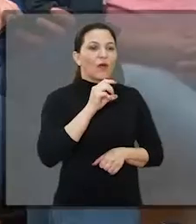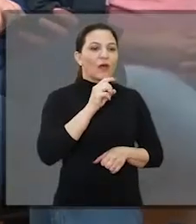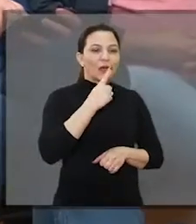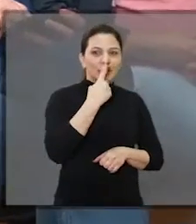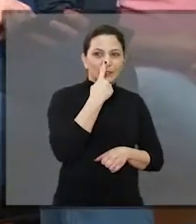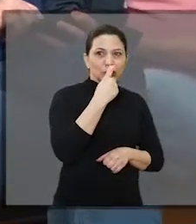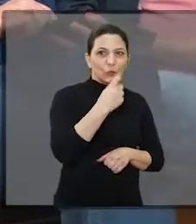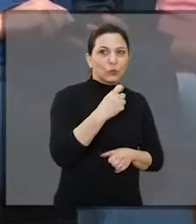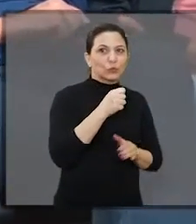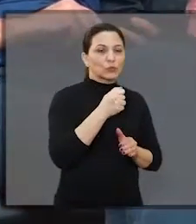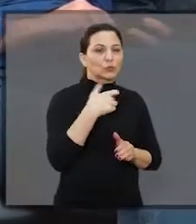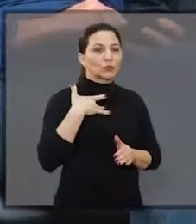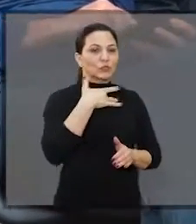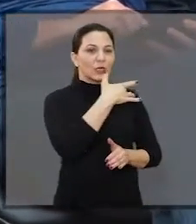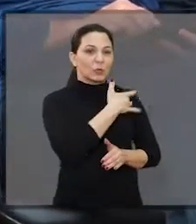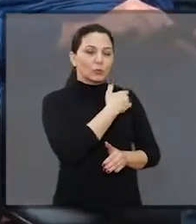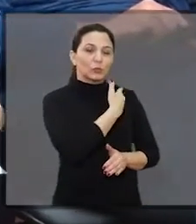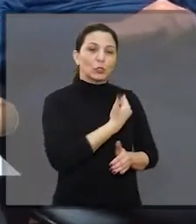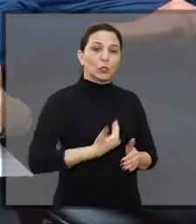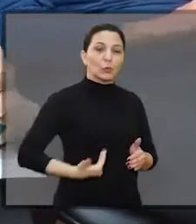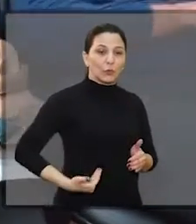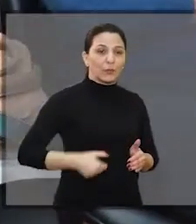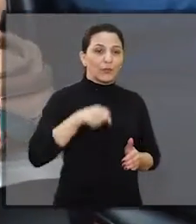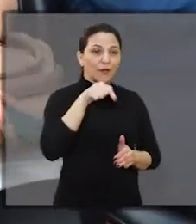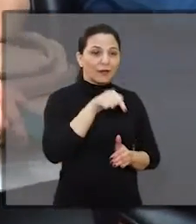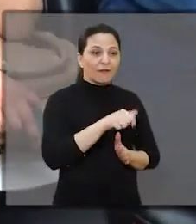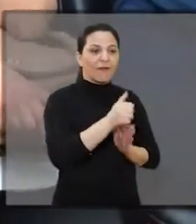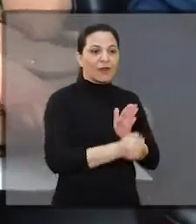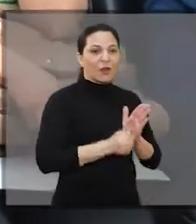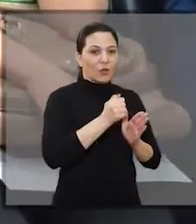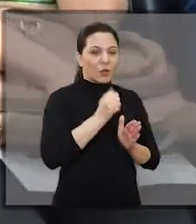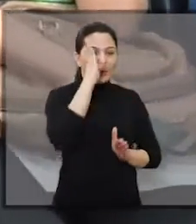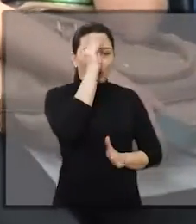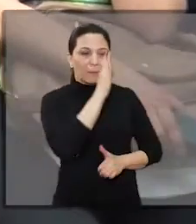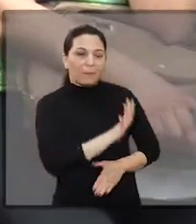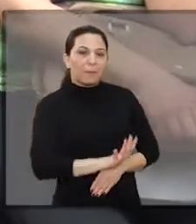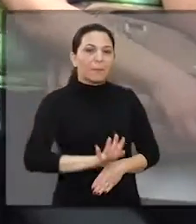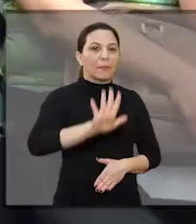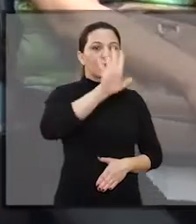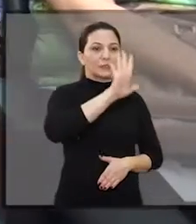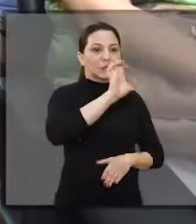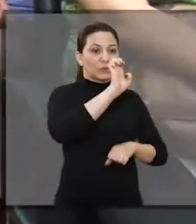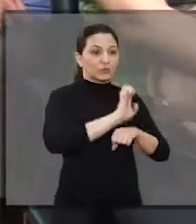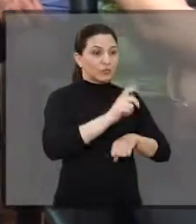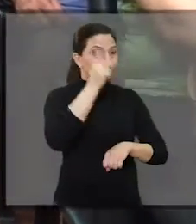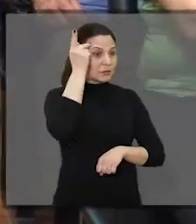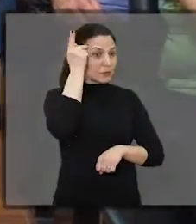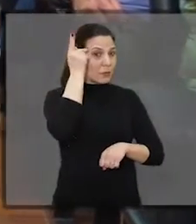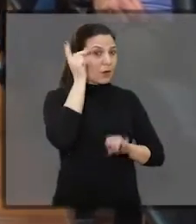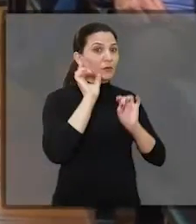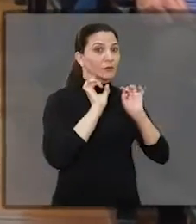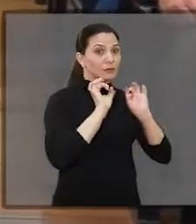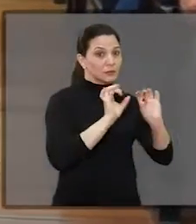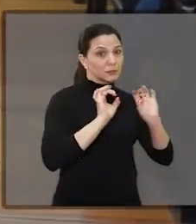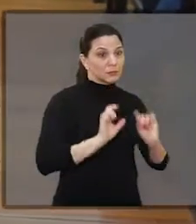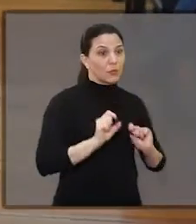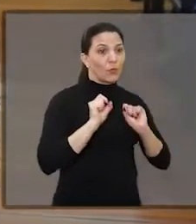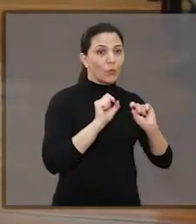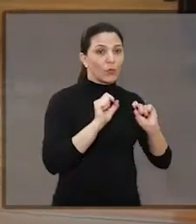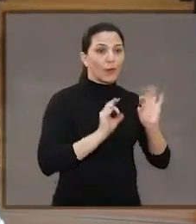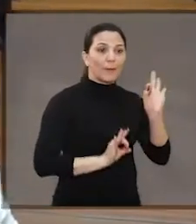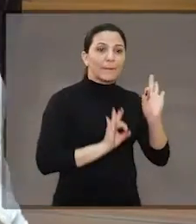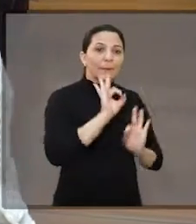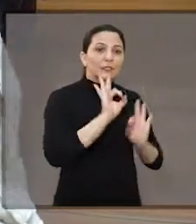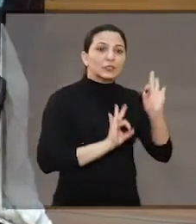de saúde pública. Nesse momento, não só em Araraquara, mas no Brasil como um todo, no estado de São Paulo especialmente, a